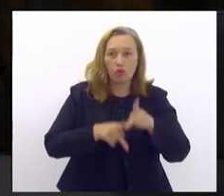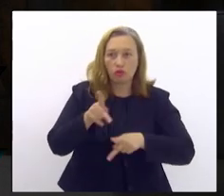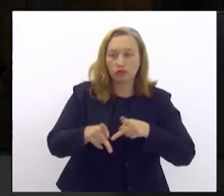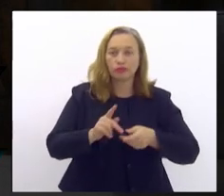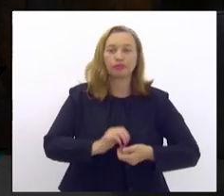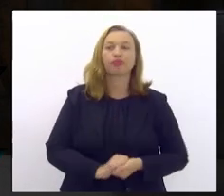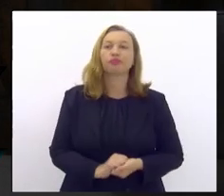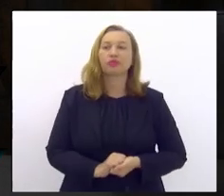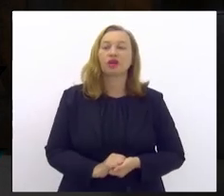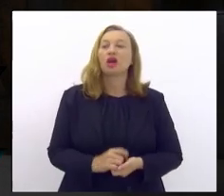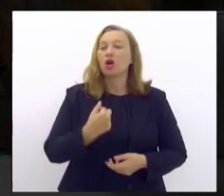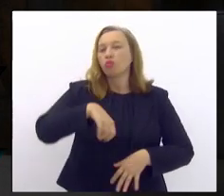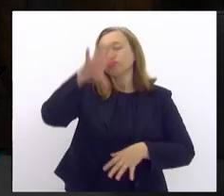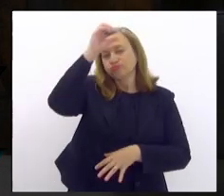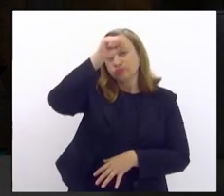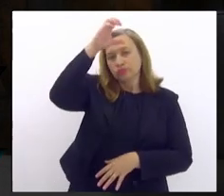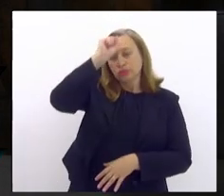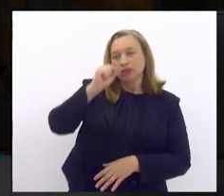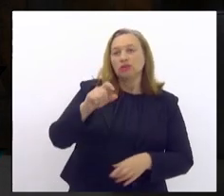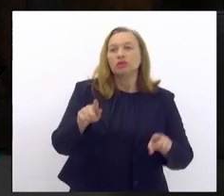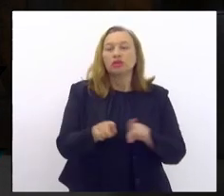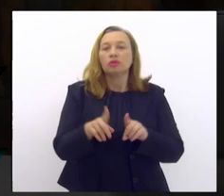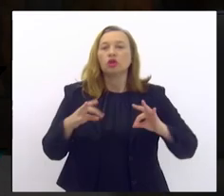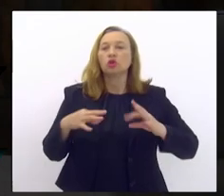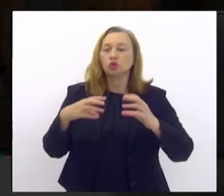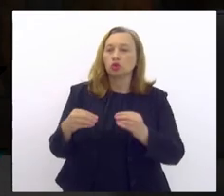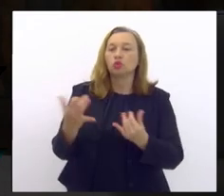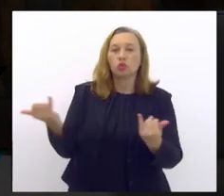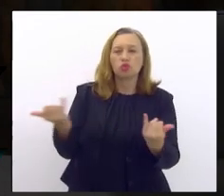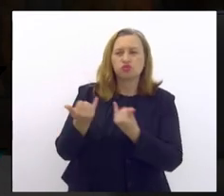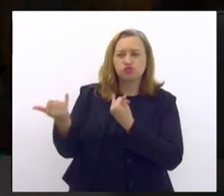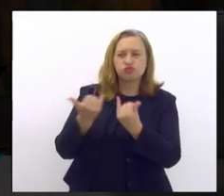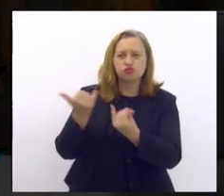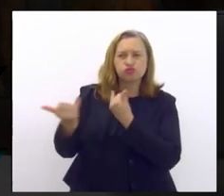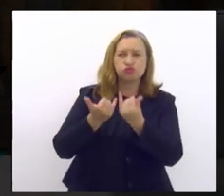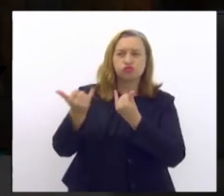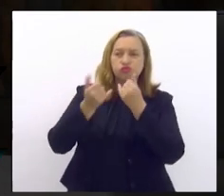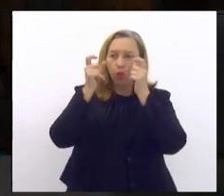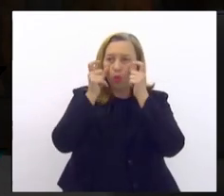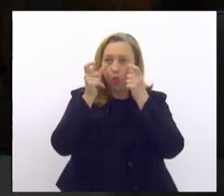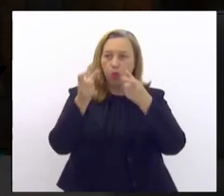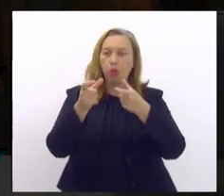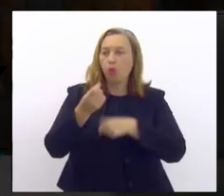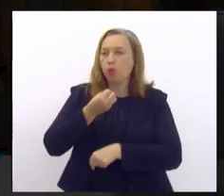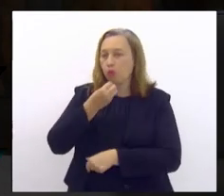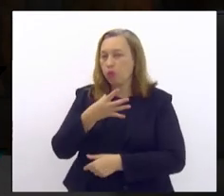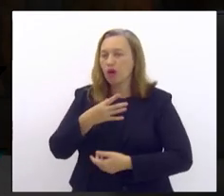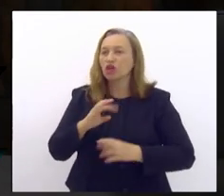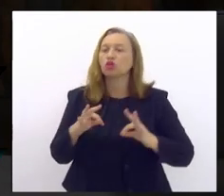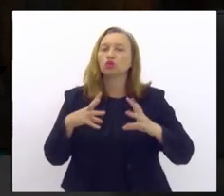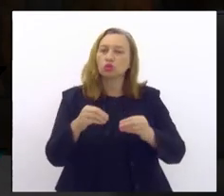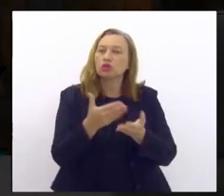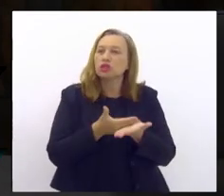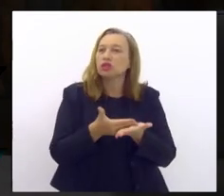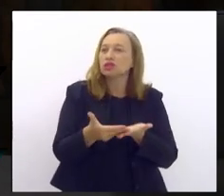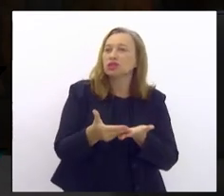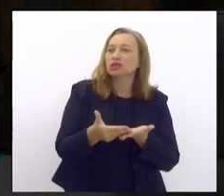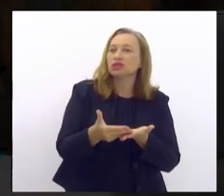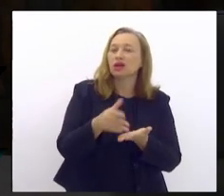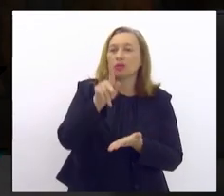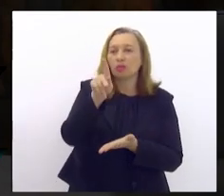e venho aprendendo bastante com tudo que eles vêm falando comigo, vêm me alertando bastante, tudo começou na